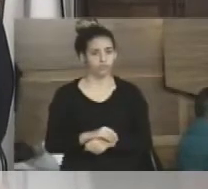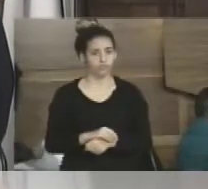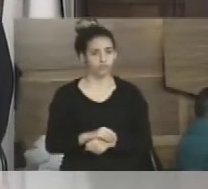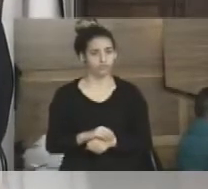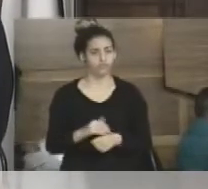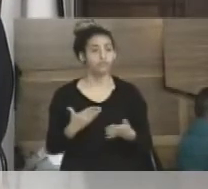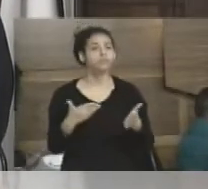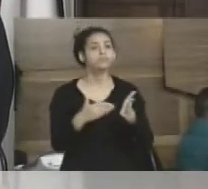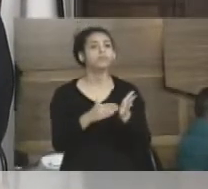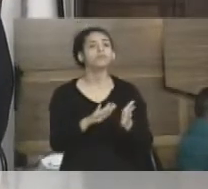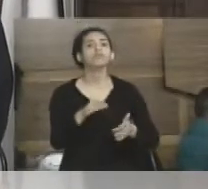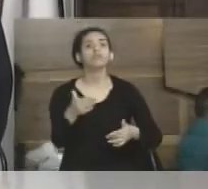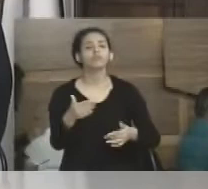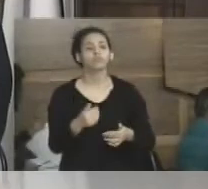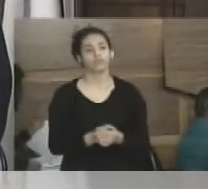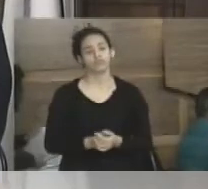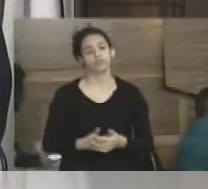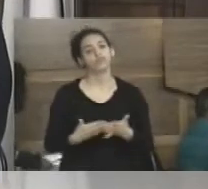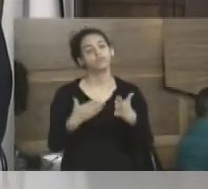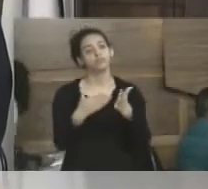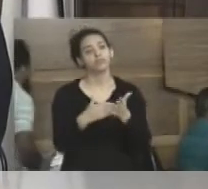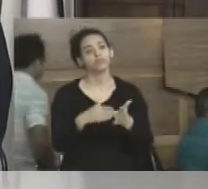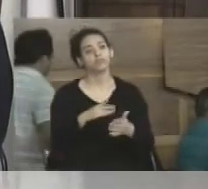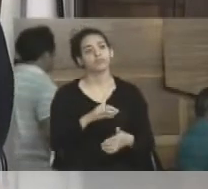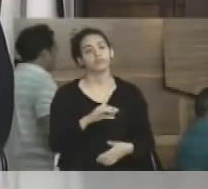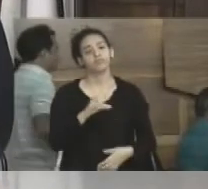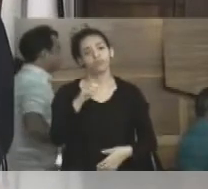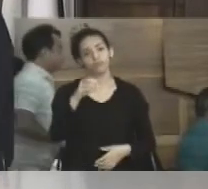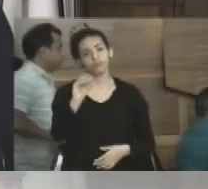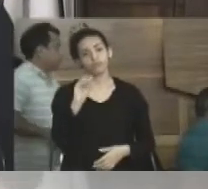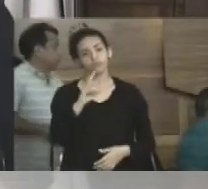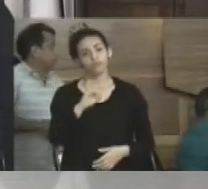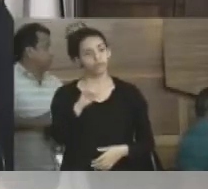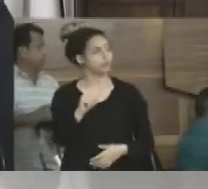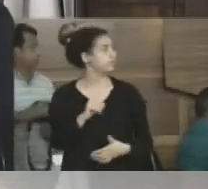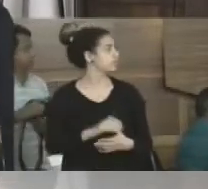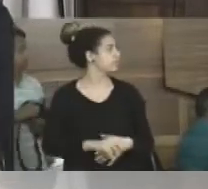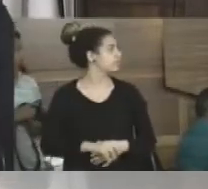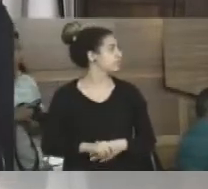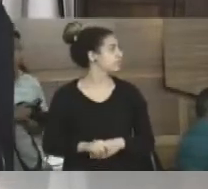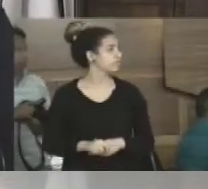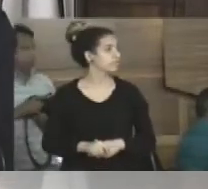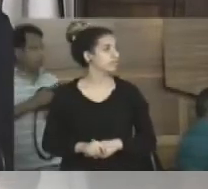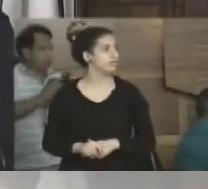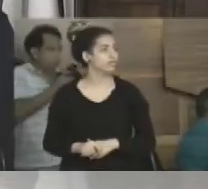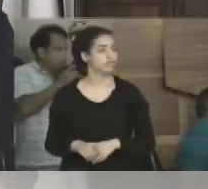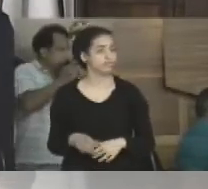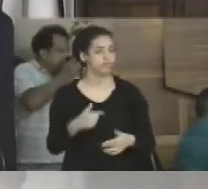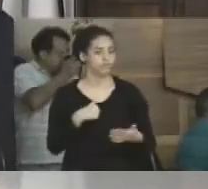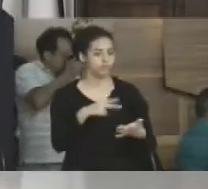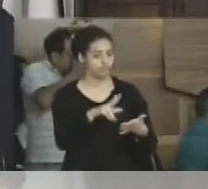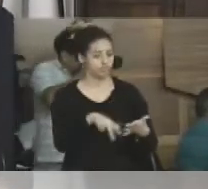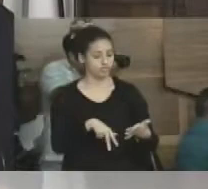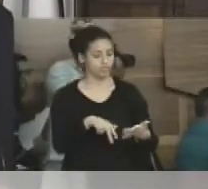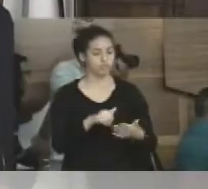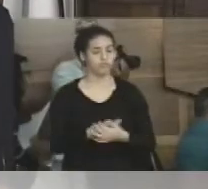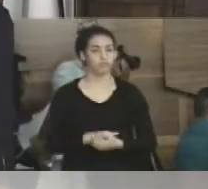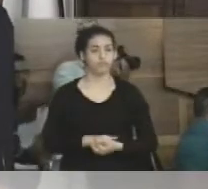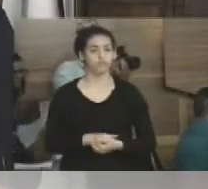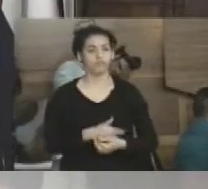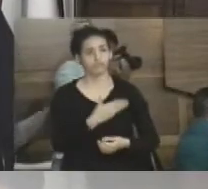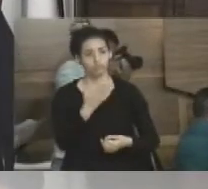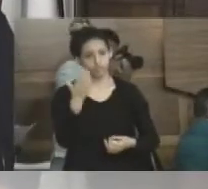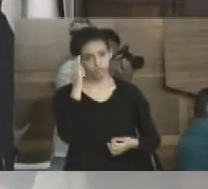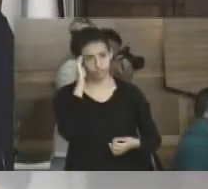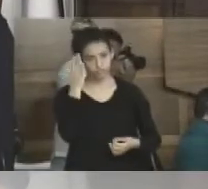o prazo. O prazo será de 90 dias. Bom, eu li, acho